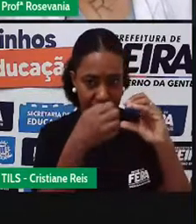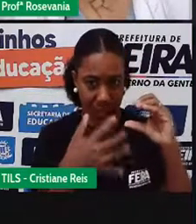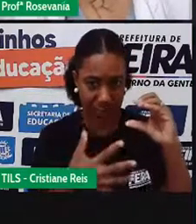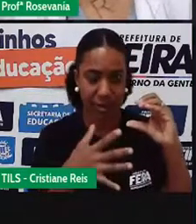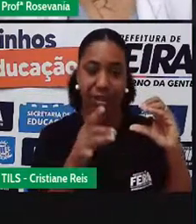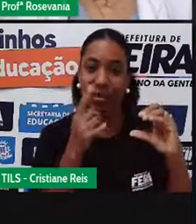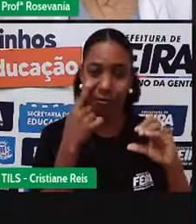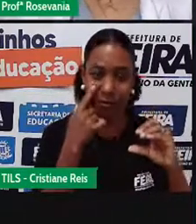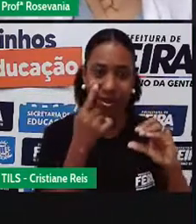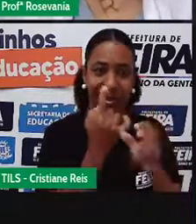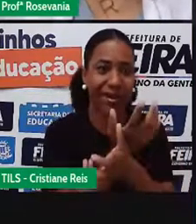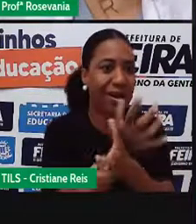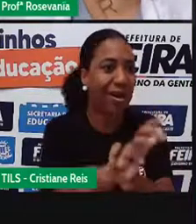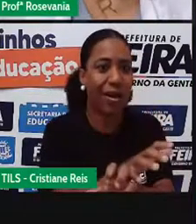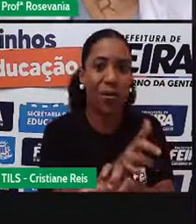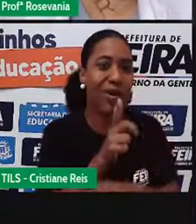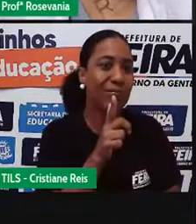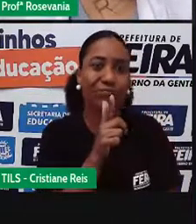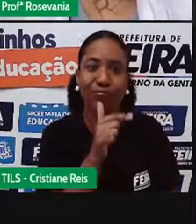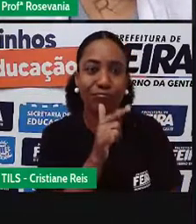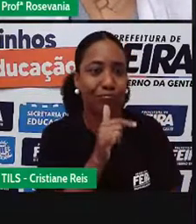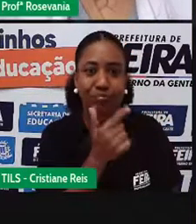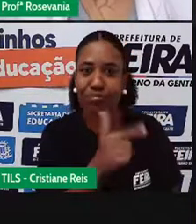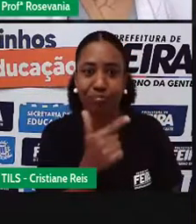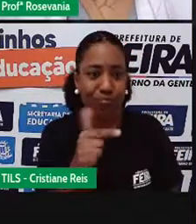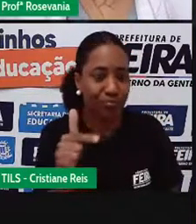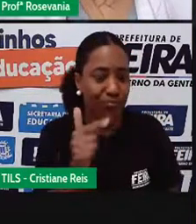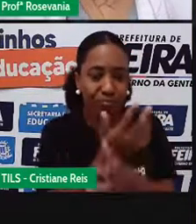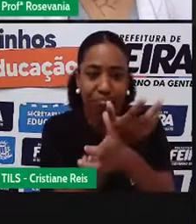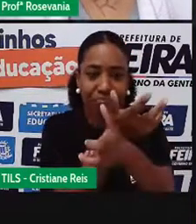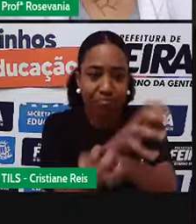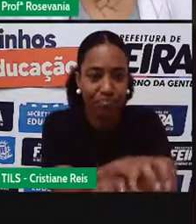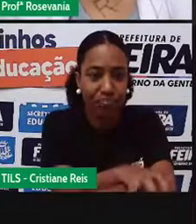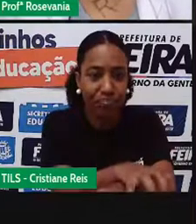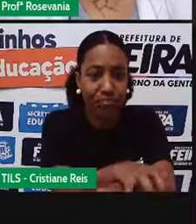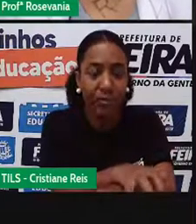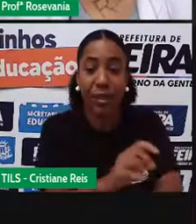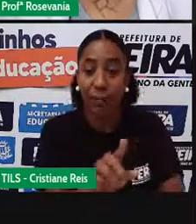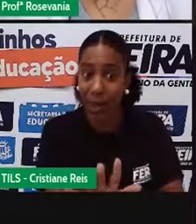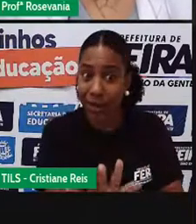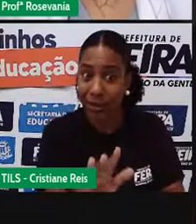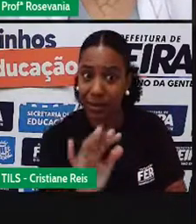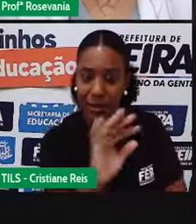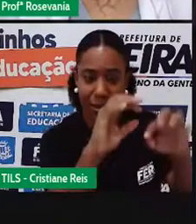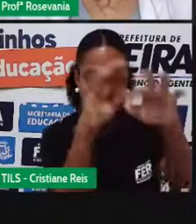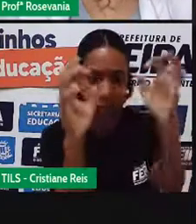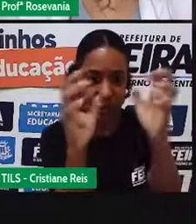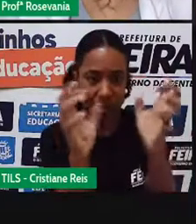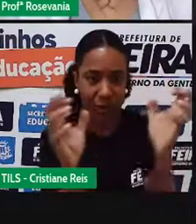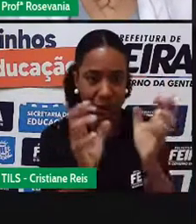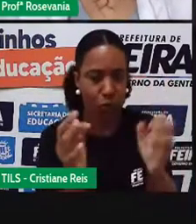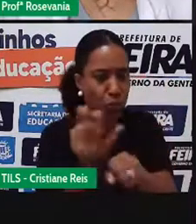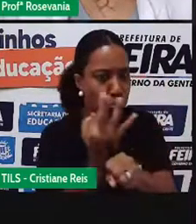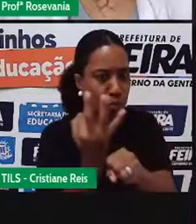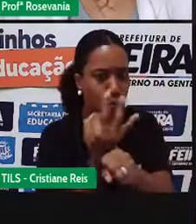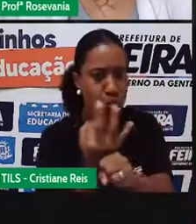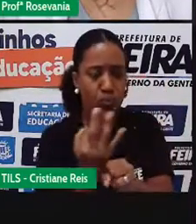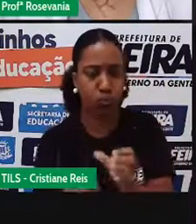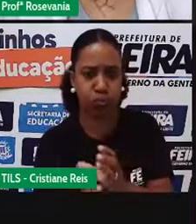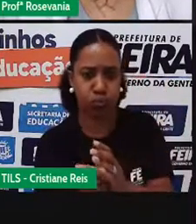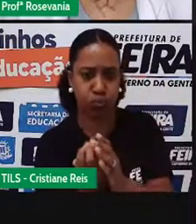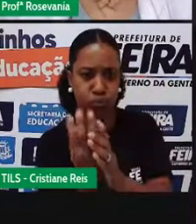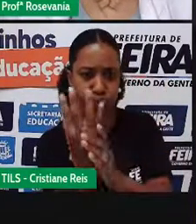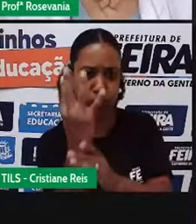escassez de água, que você sabe que as plantas, elas se adaptam, chamando a atenção do clima, né, que a gente percebe